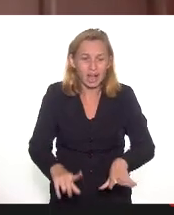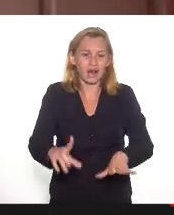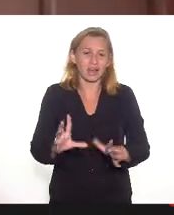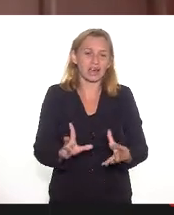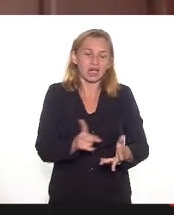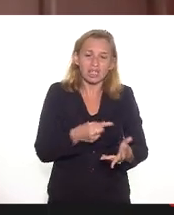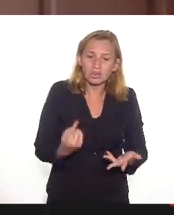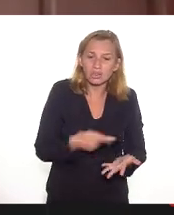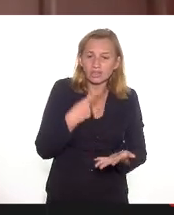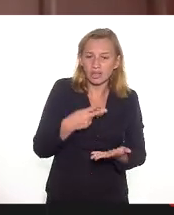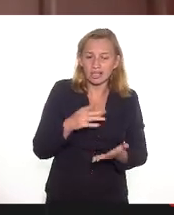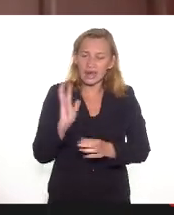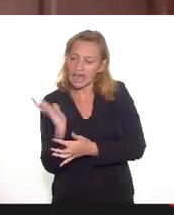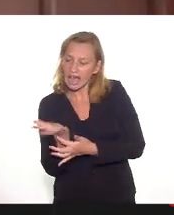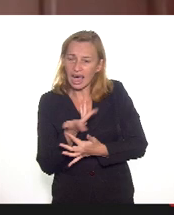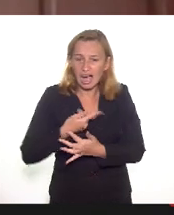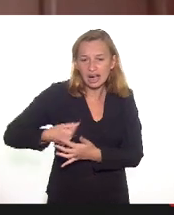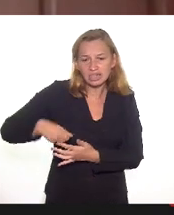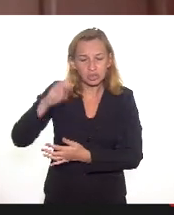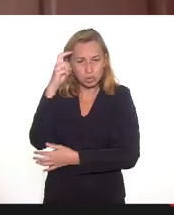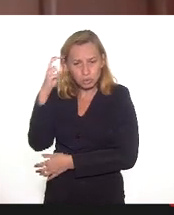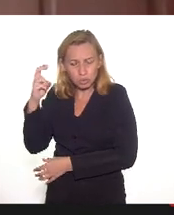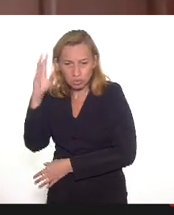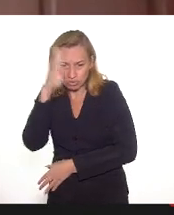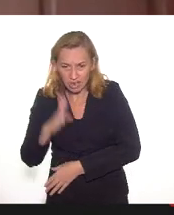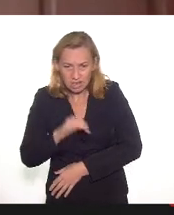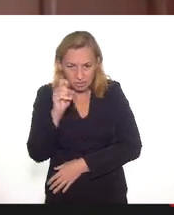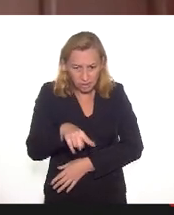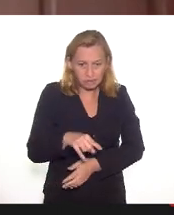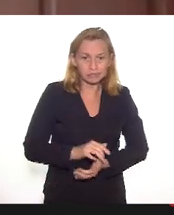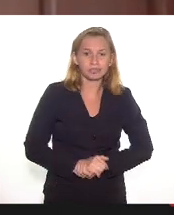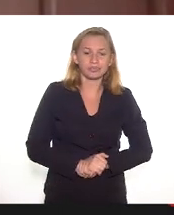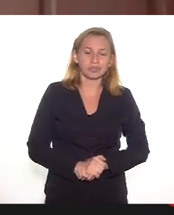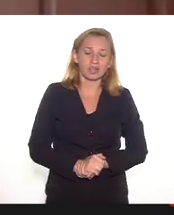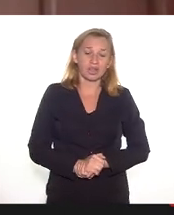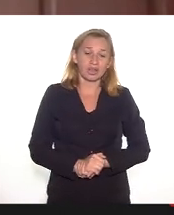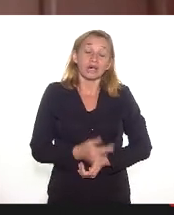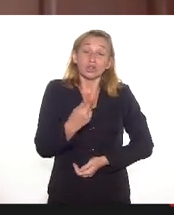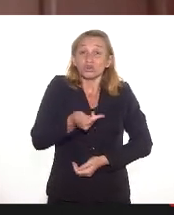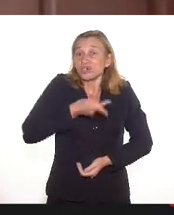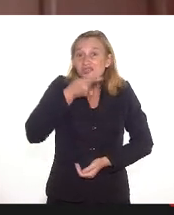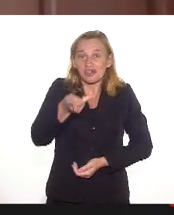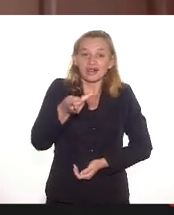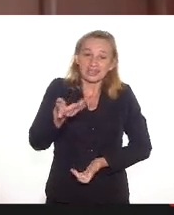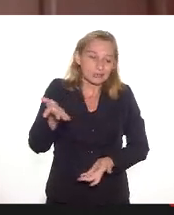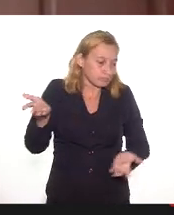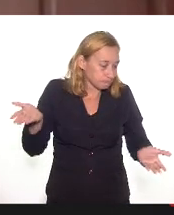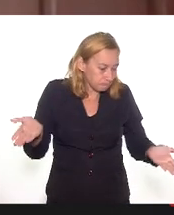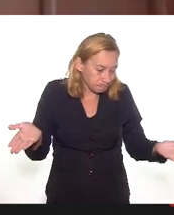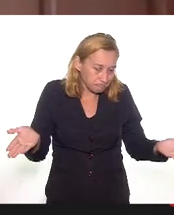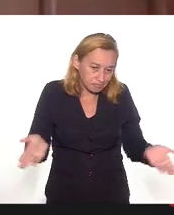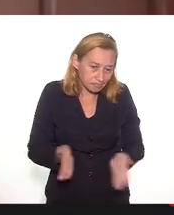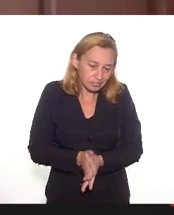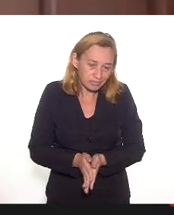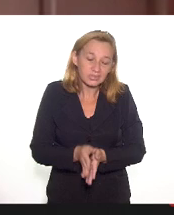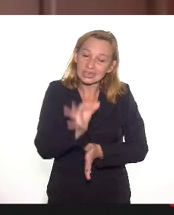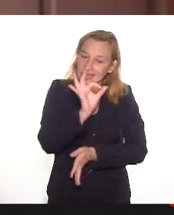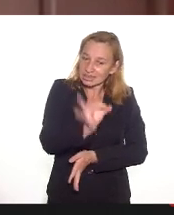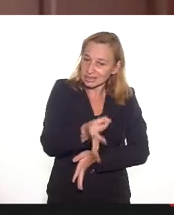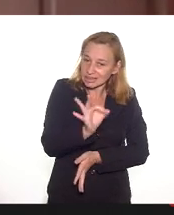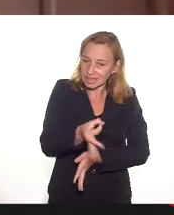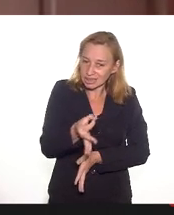gente chama de arte e cultura no Brasil. E a sua fala que vai, com certeza,